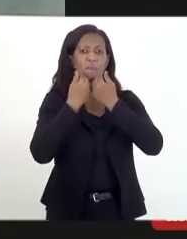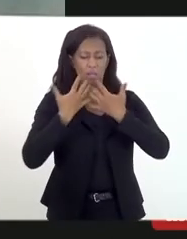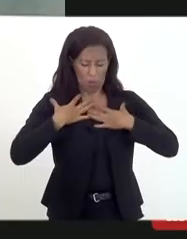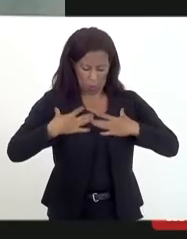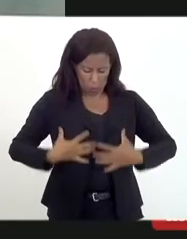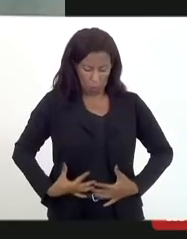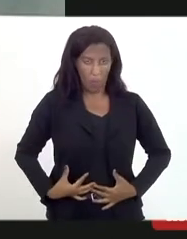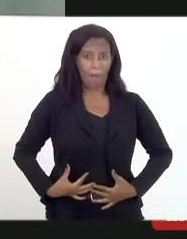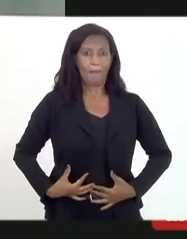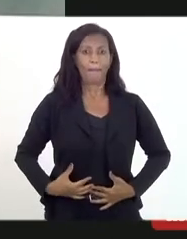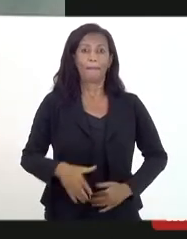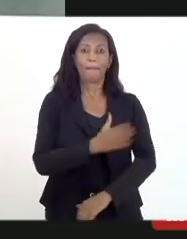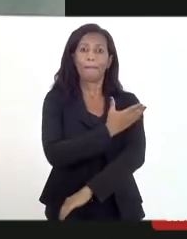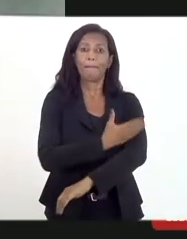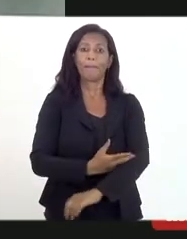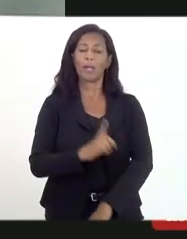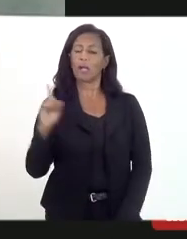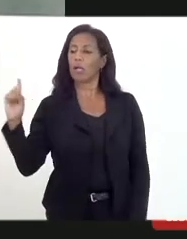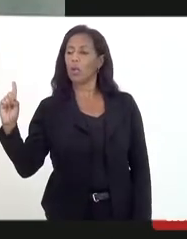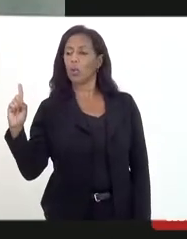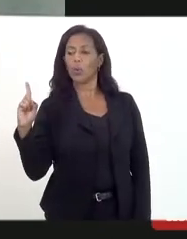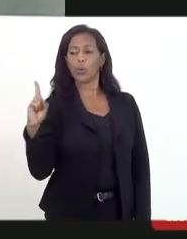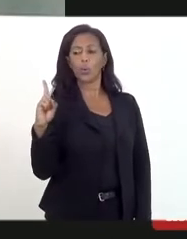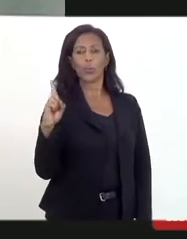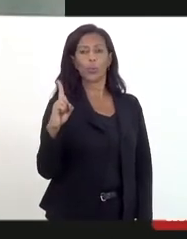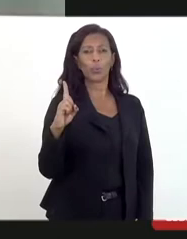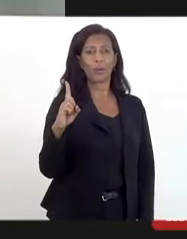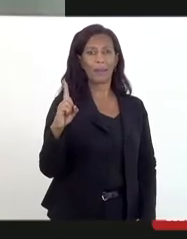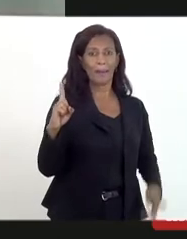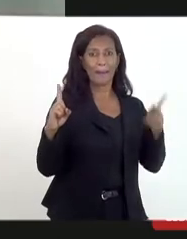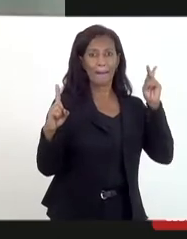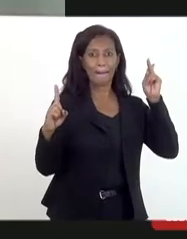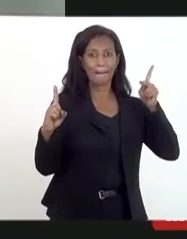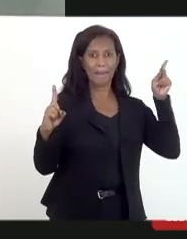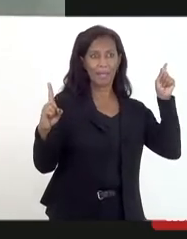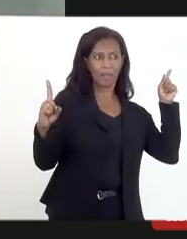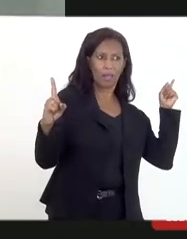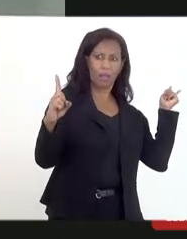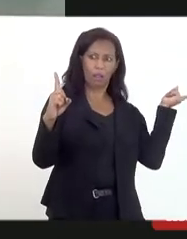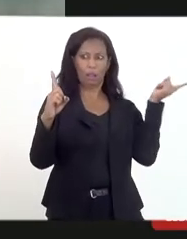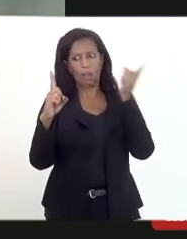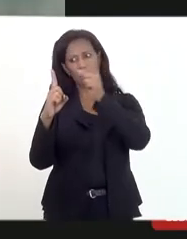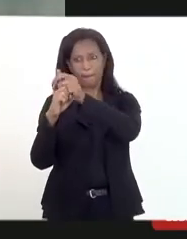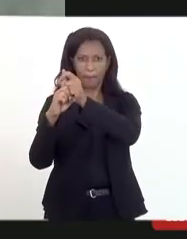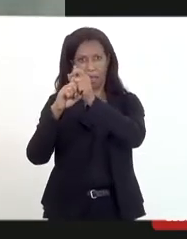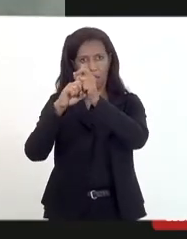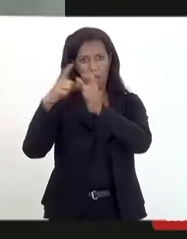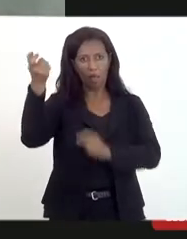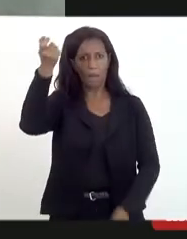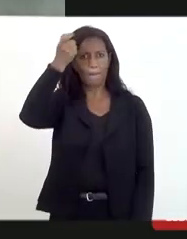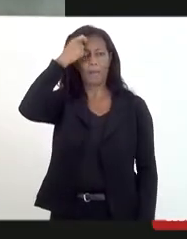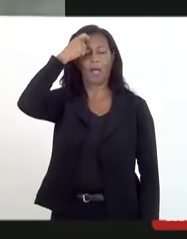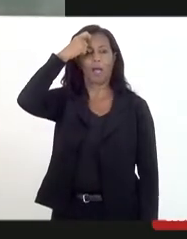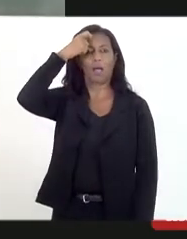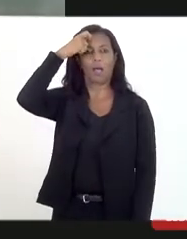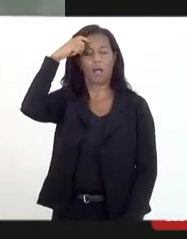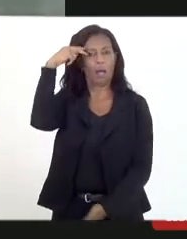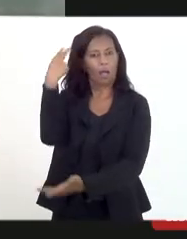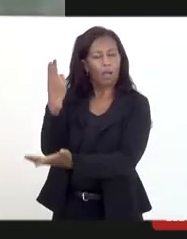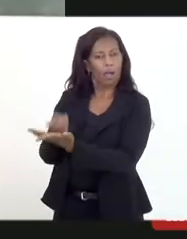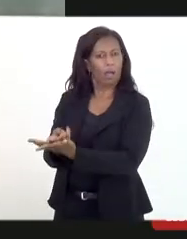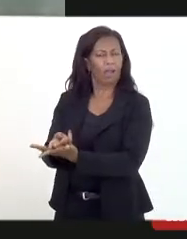branca, e ela foi apedrejada e recebeu uma pedrada na cabeça que causou o traumatismo crâniano. Isso é